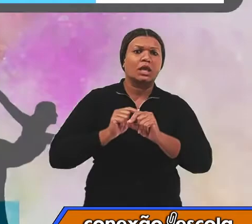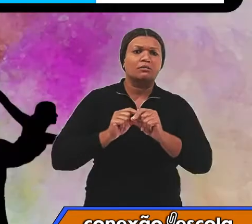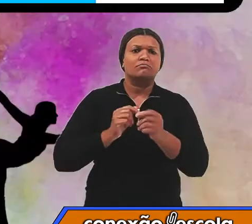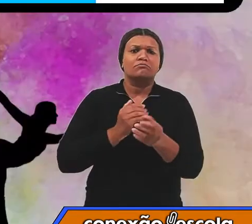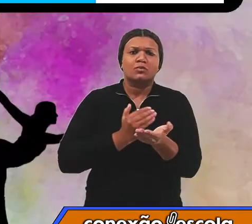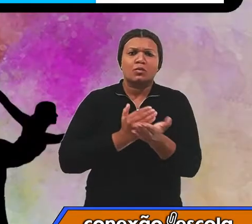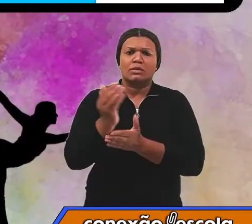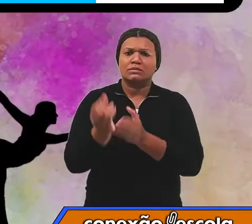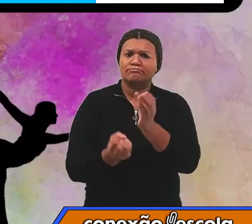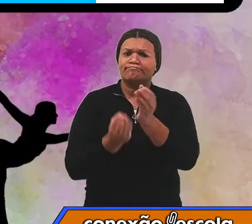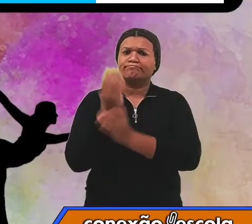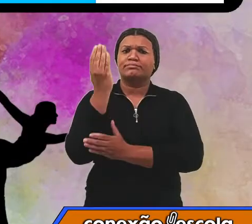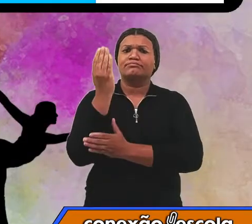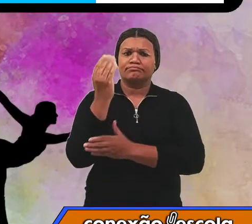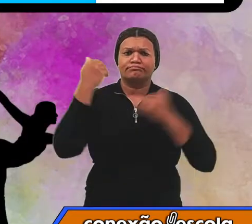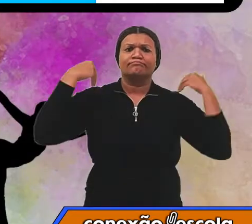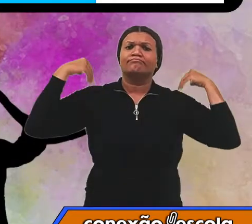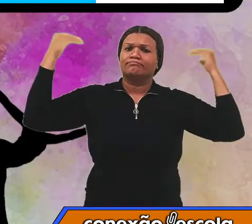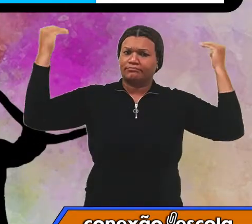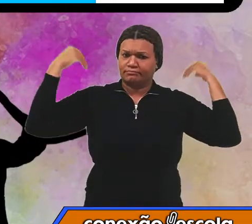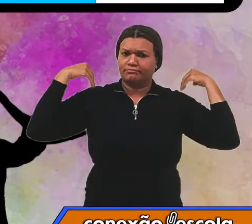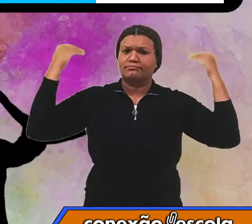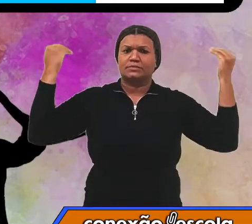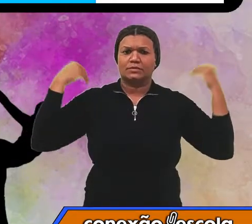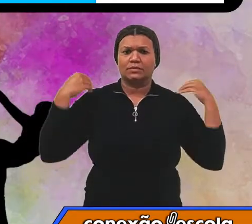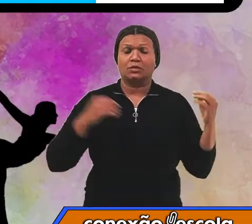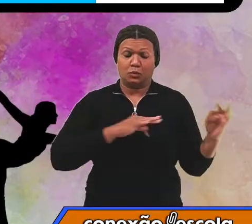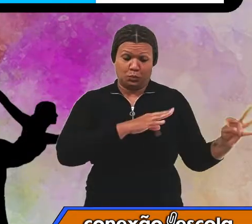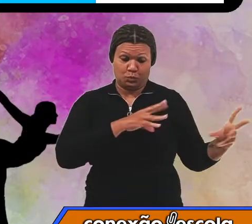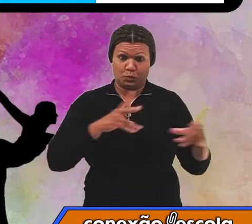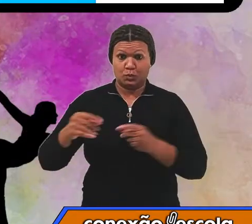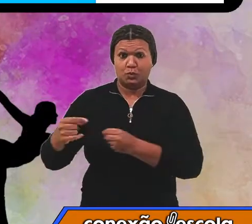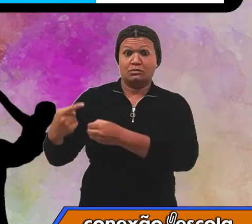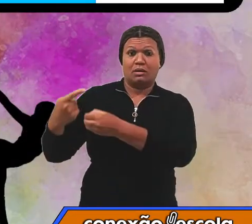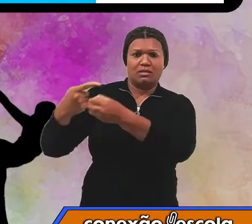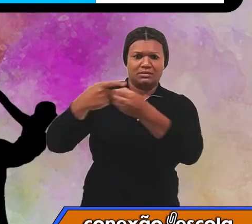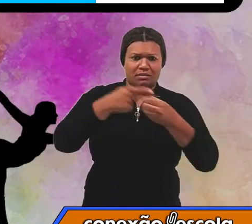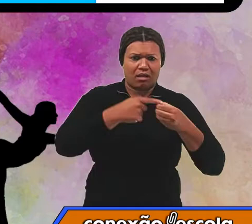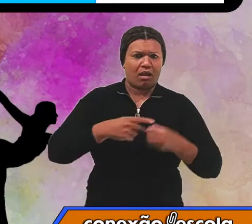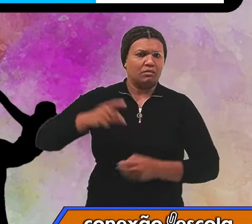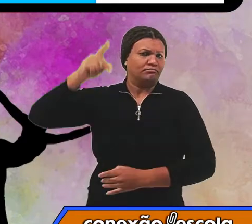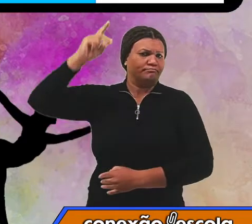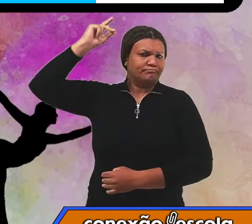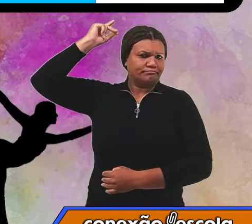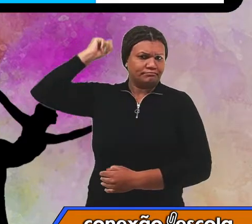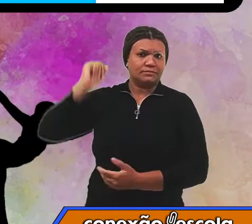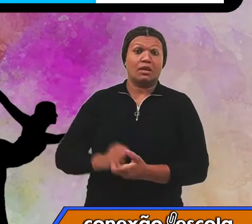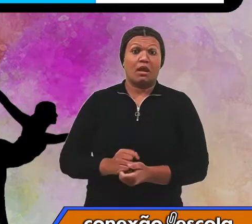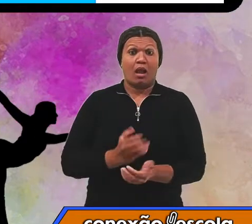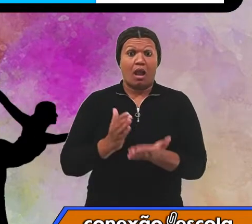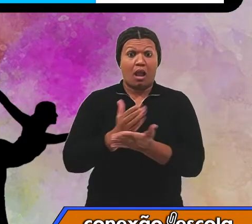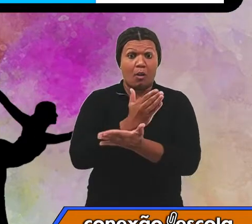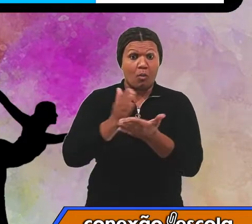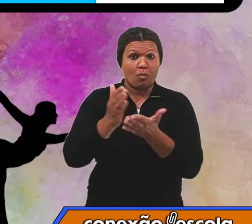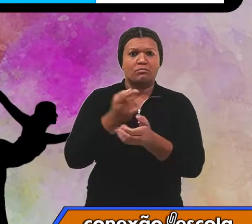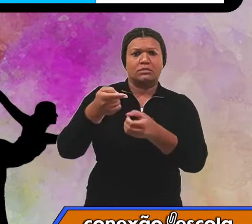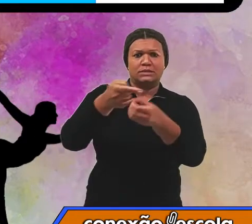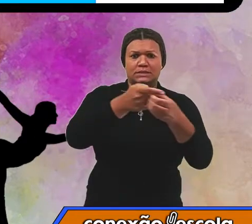prática valorizada em todas as cidades da antiguidade, sendo que algumas cidades gregas